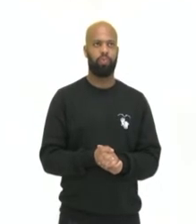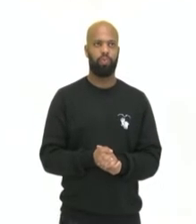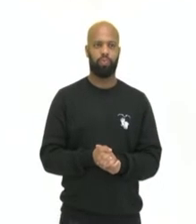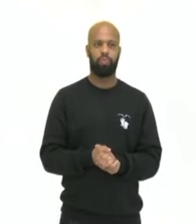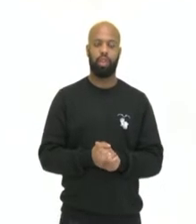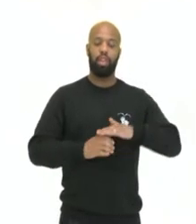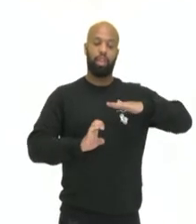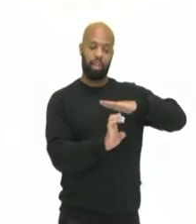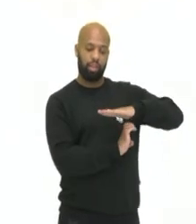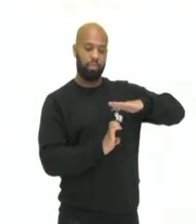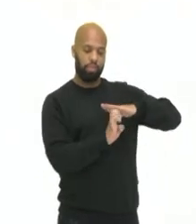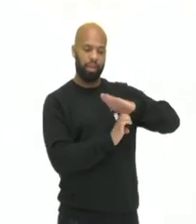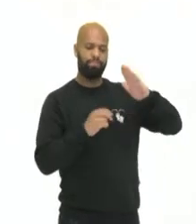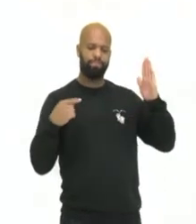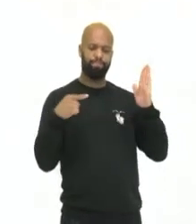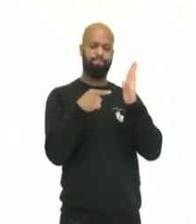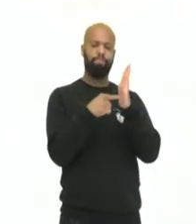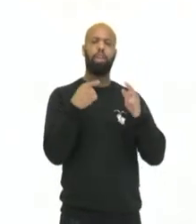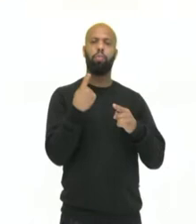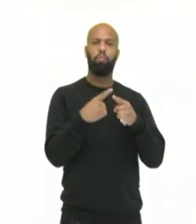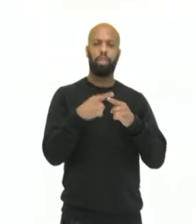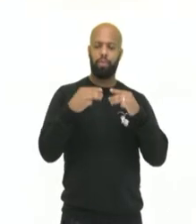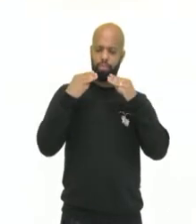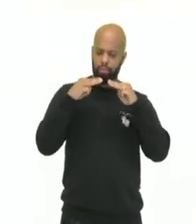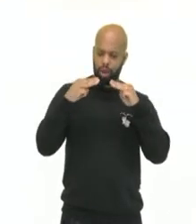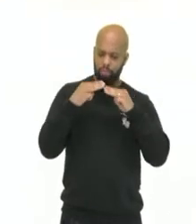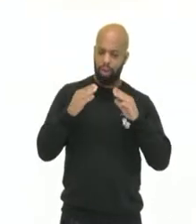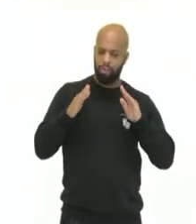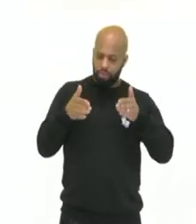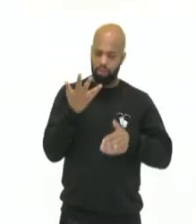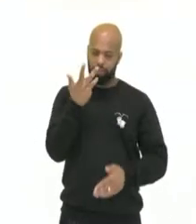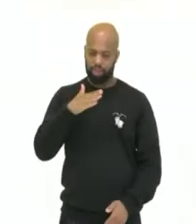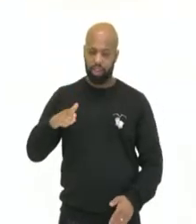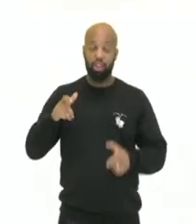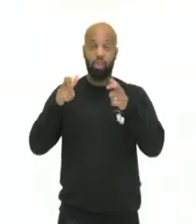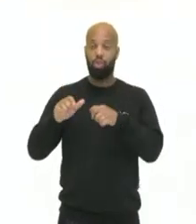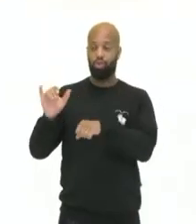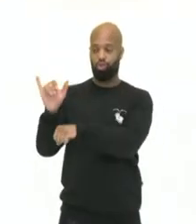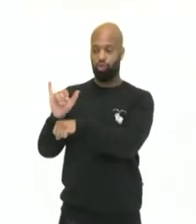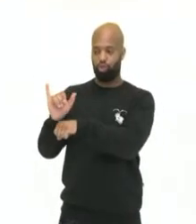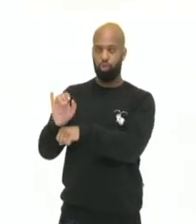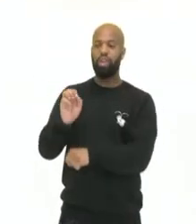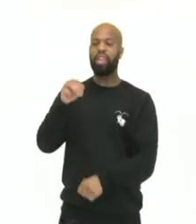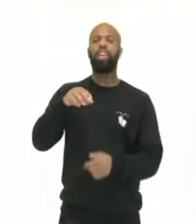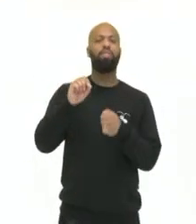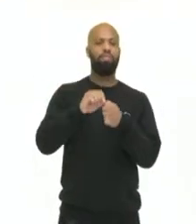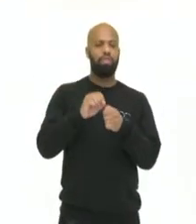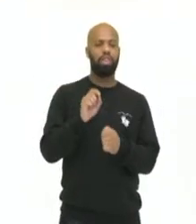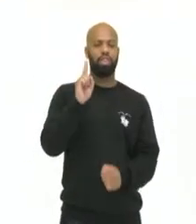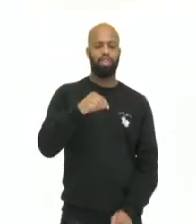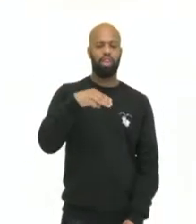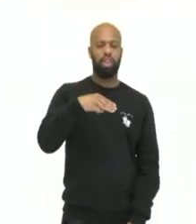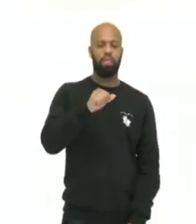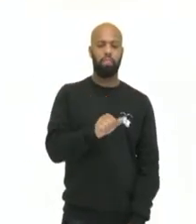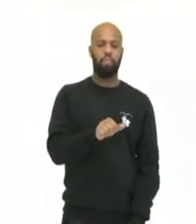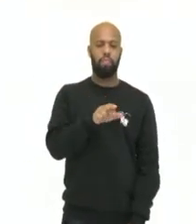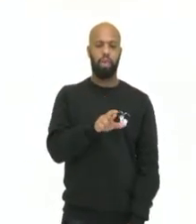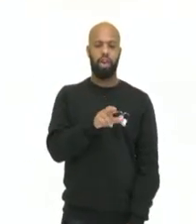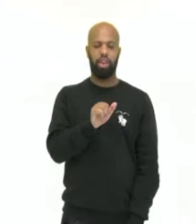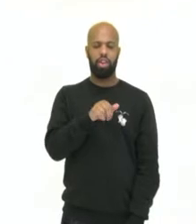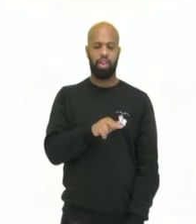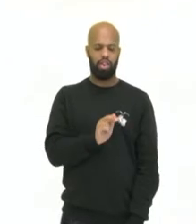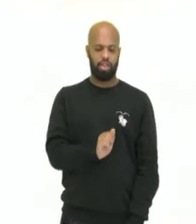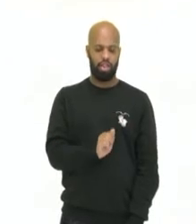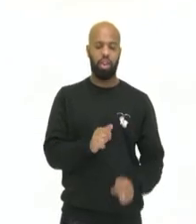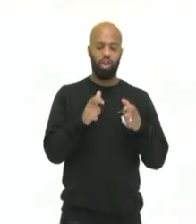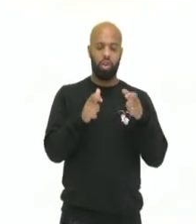Empresas são denunciadas por publicidade infantil no YouTube. A autora é a Mariana Della Barba, da BBC Brasil, lá